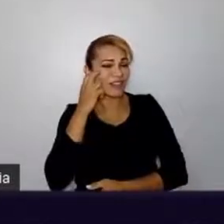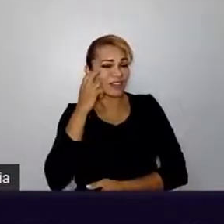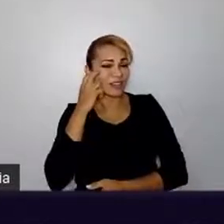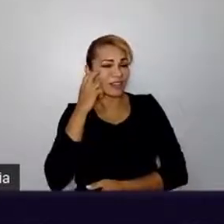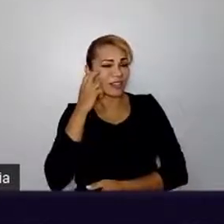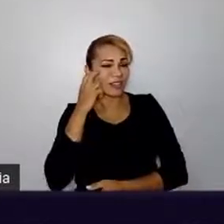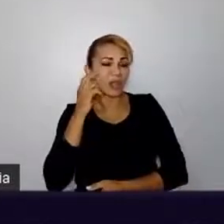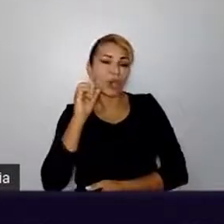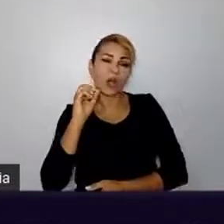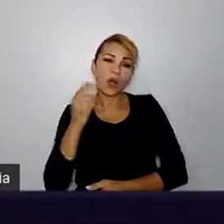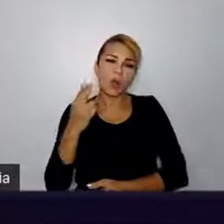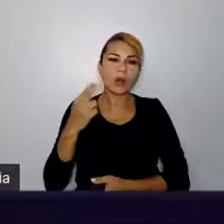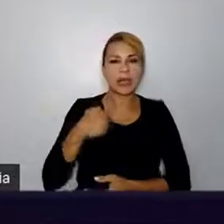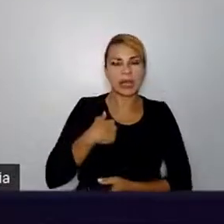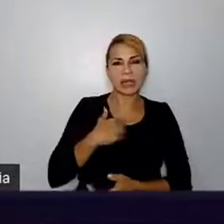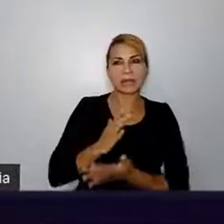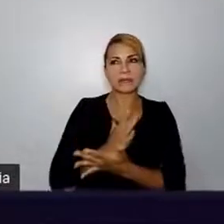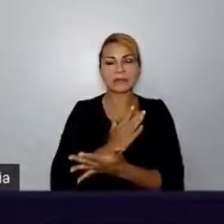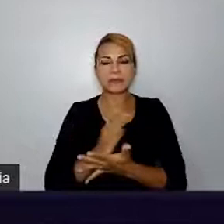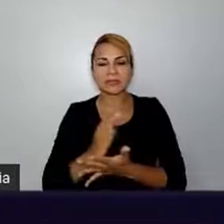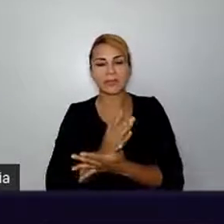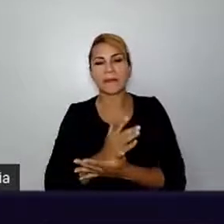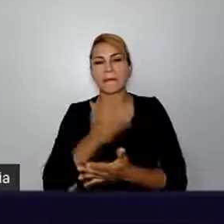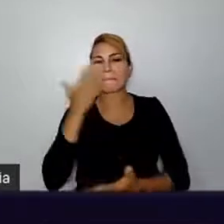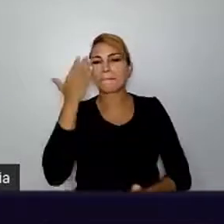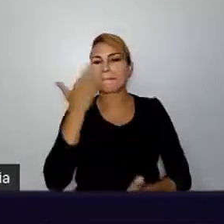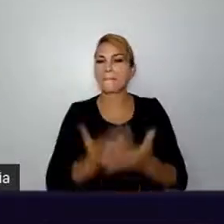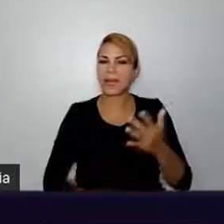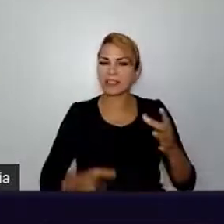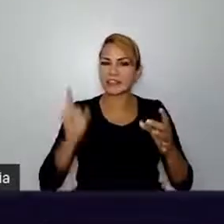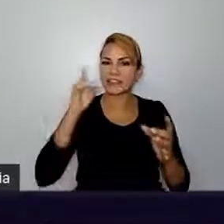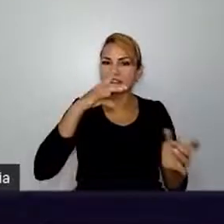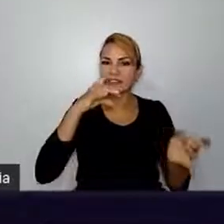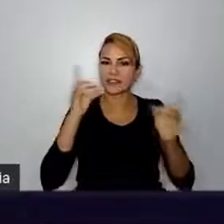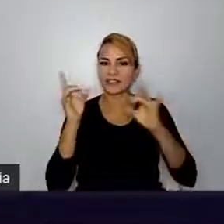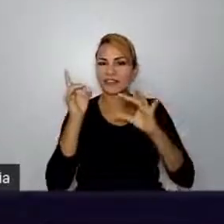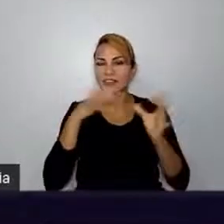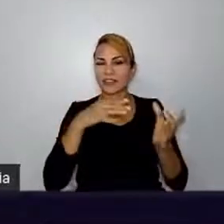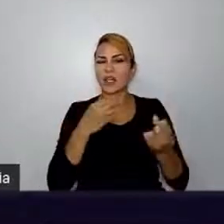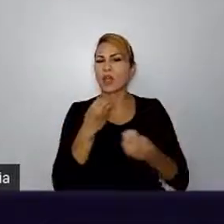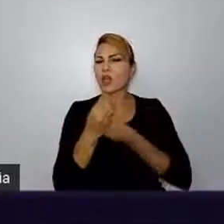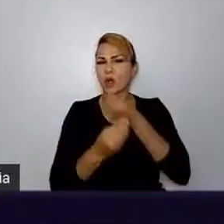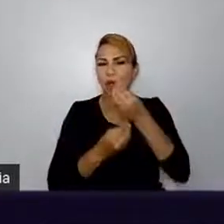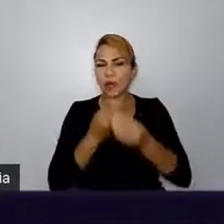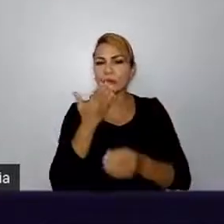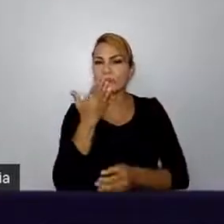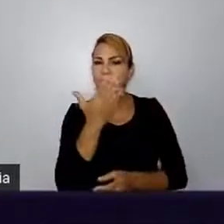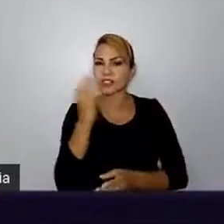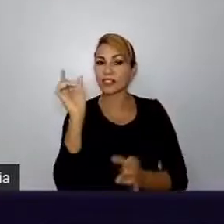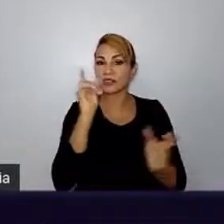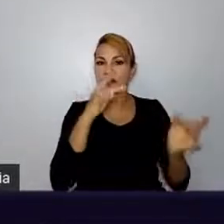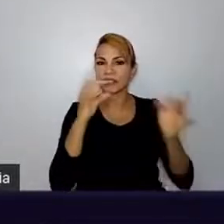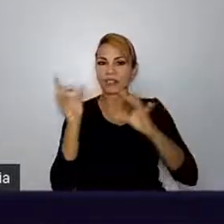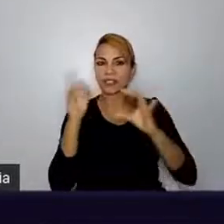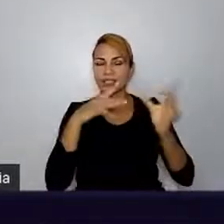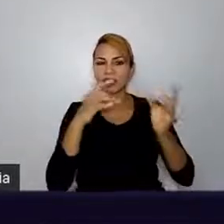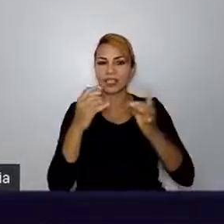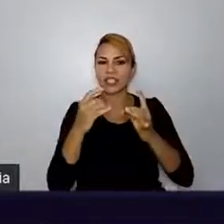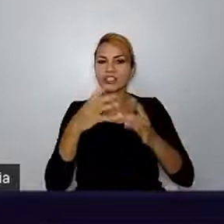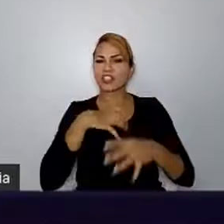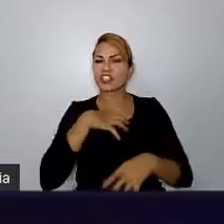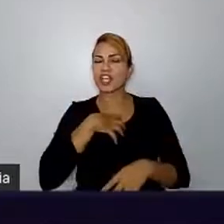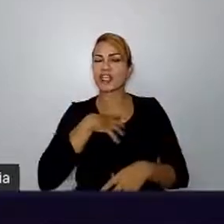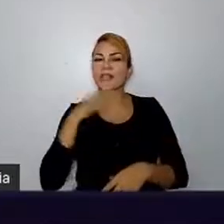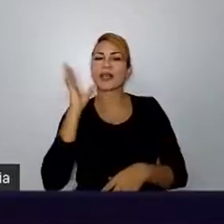inconveniente, não pedir um feedback? Como pedir um feedback de uma maneira legal, sem colocar a pessoa numa